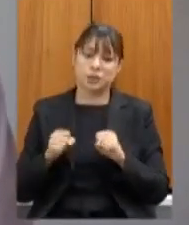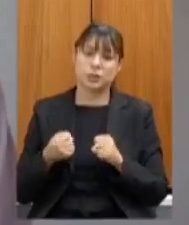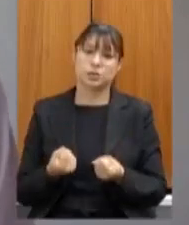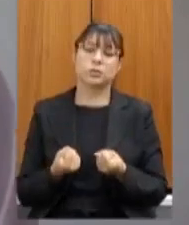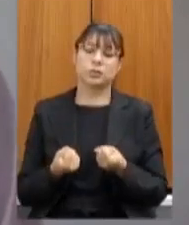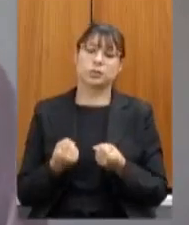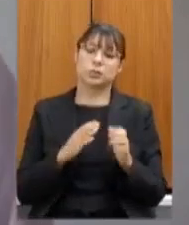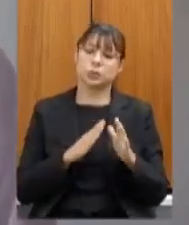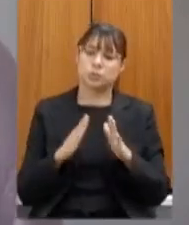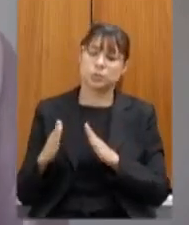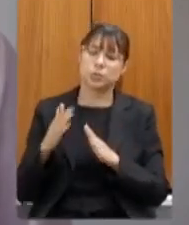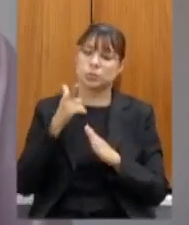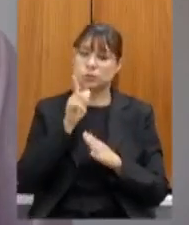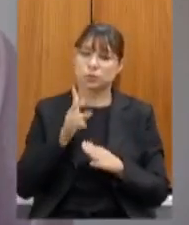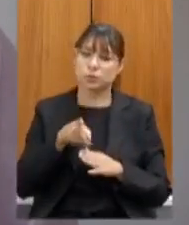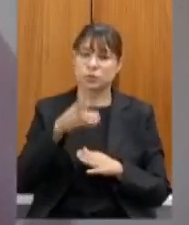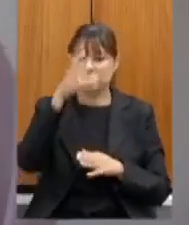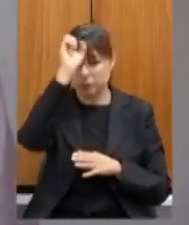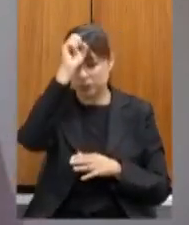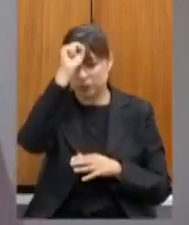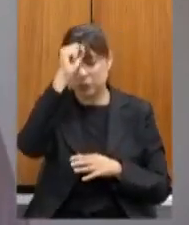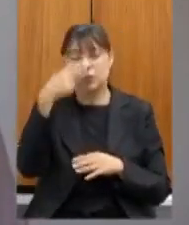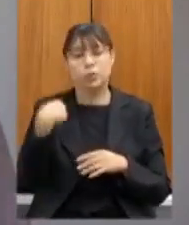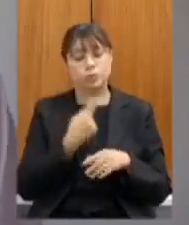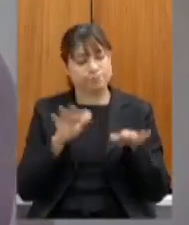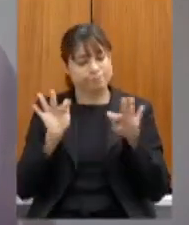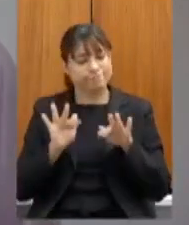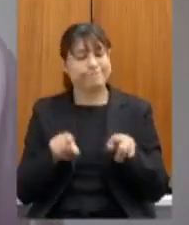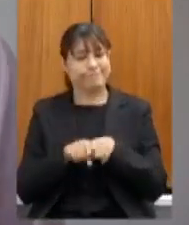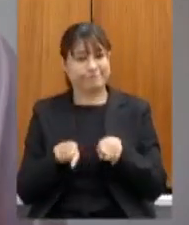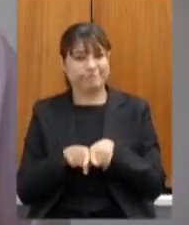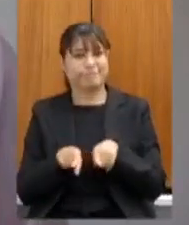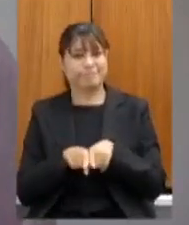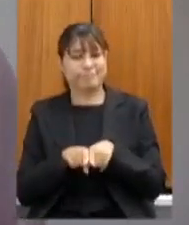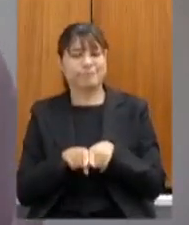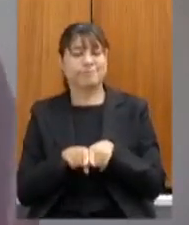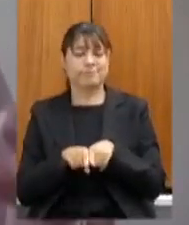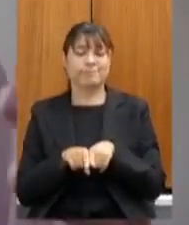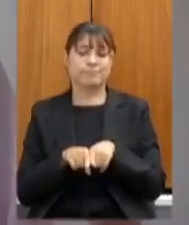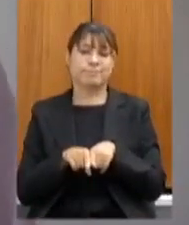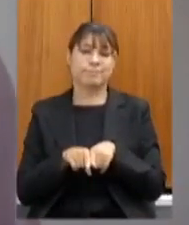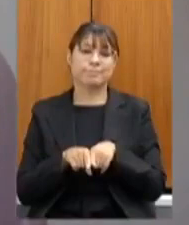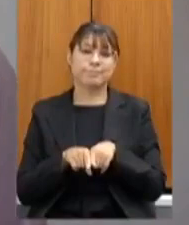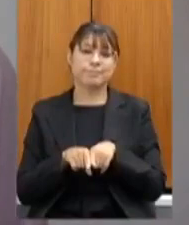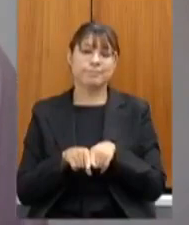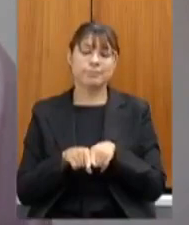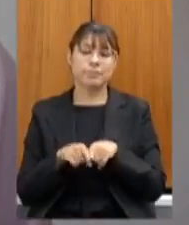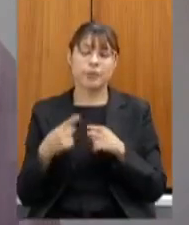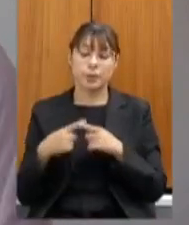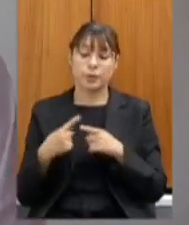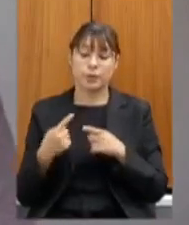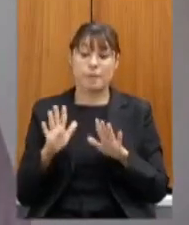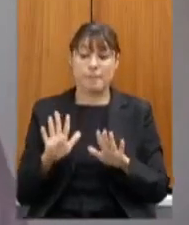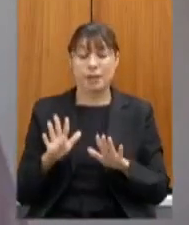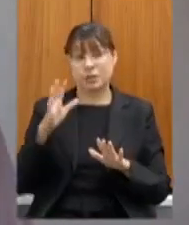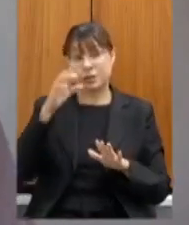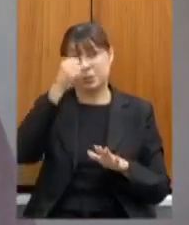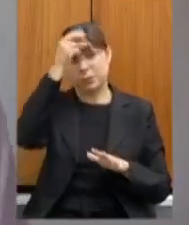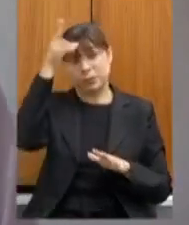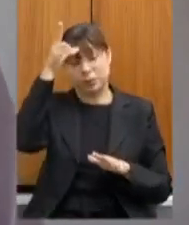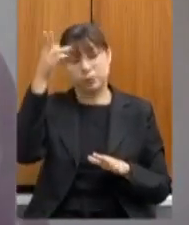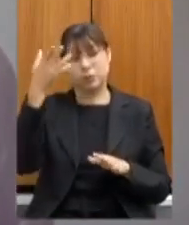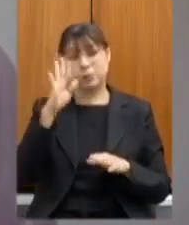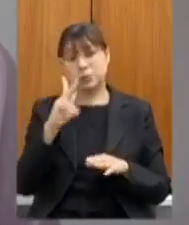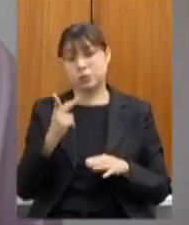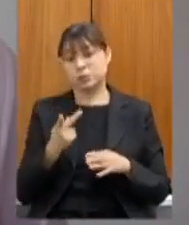o processo de aprendizagem então a gente fica feliz também formalmente a prefeitura de belo horizonte não aderiu ao